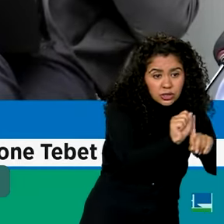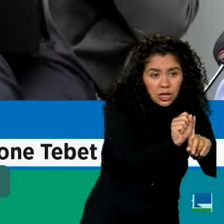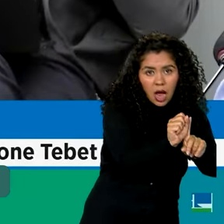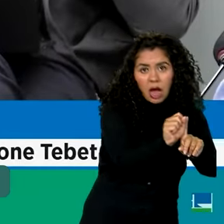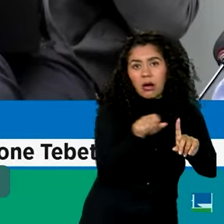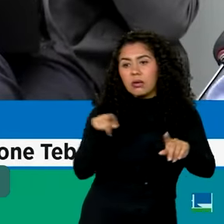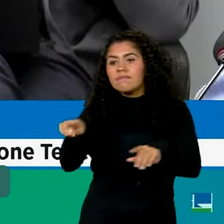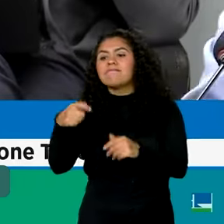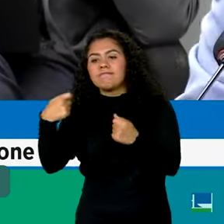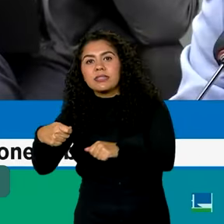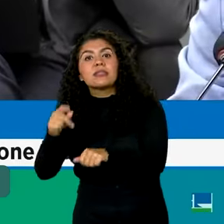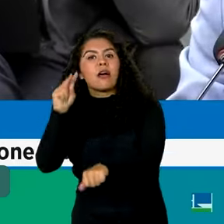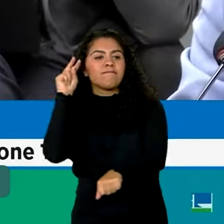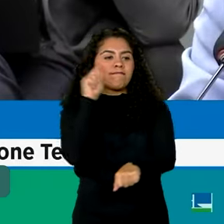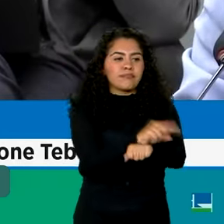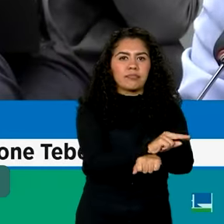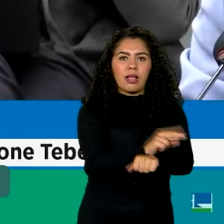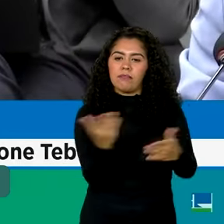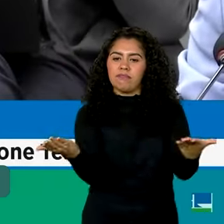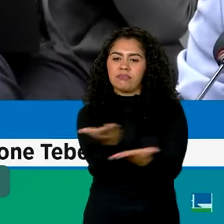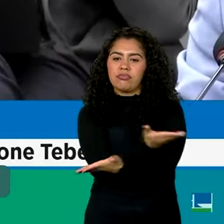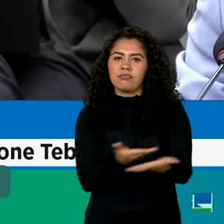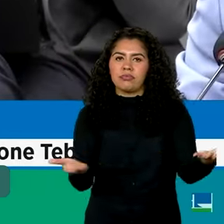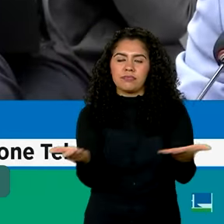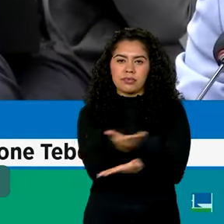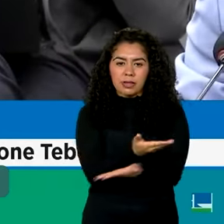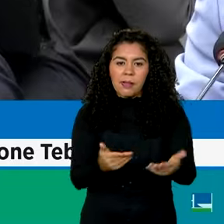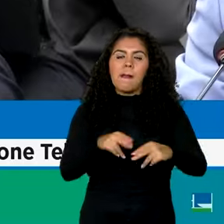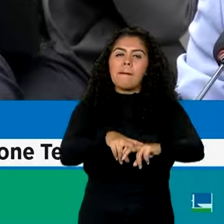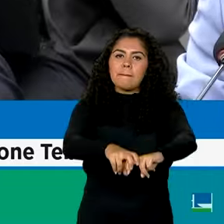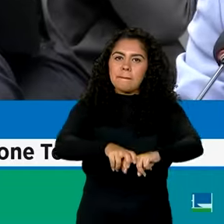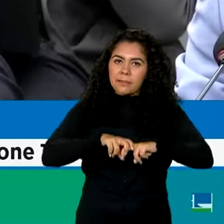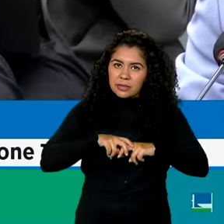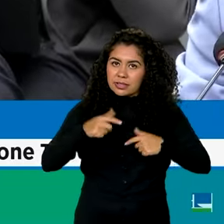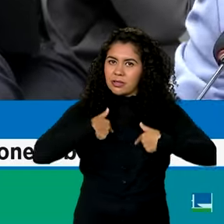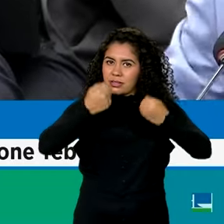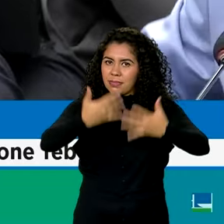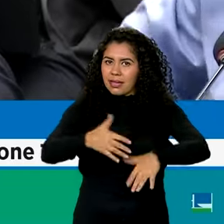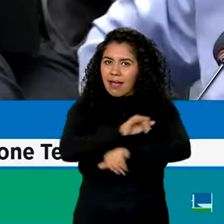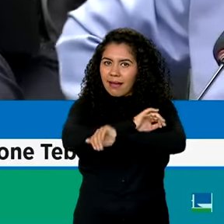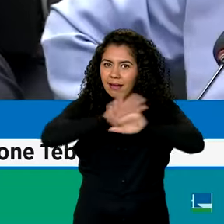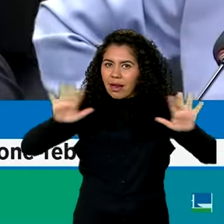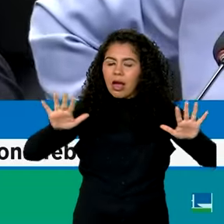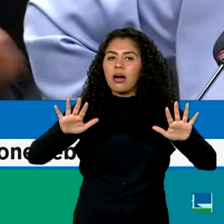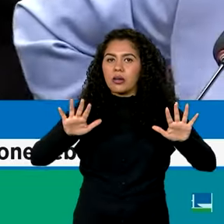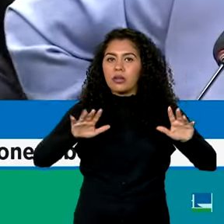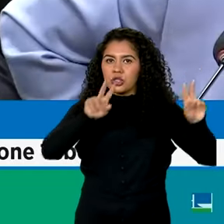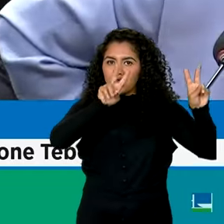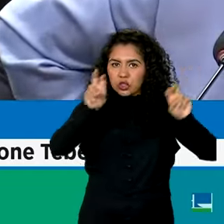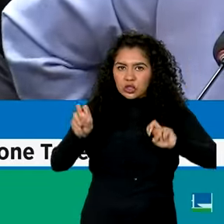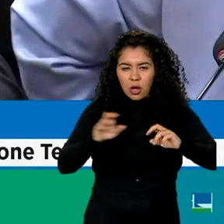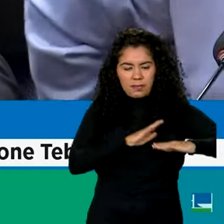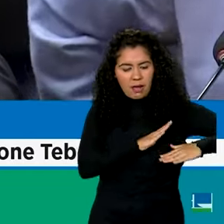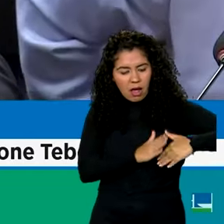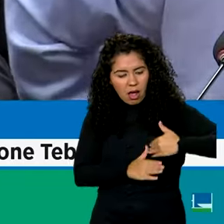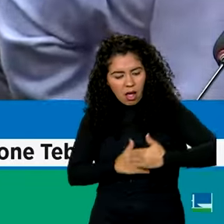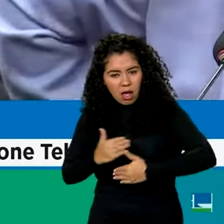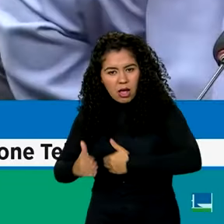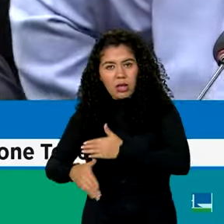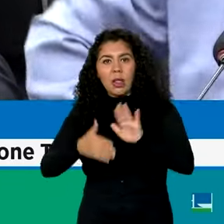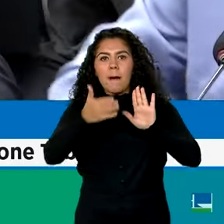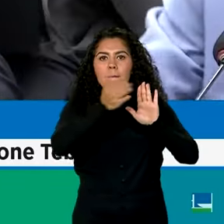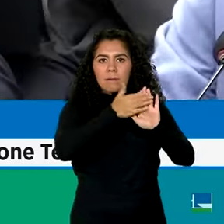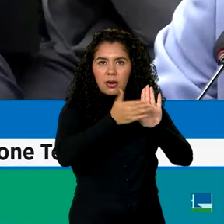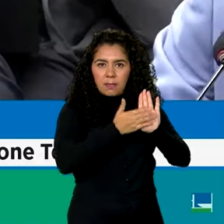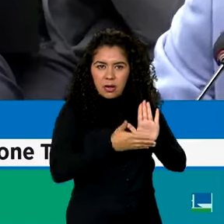equilíbrio fiscal nós não conseguimos atingir o social. Por isso que deixei muito claro aqui que a trajetória proposta aqui é